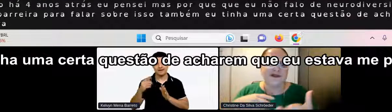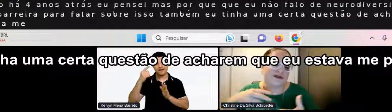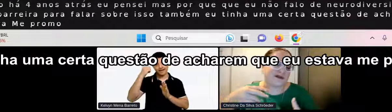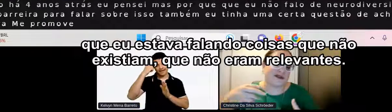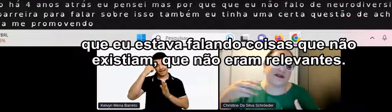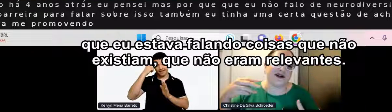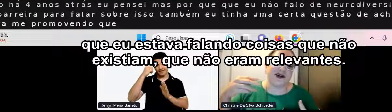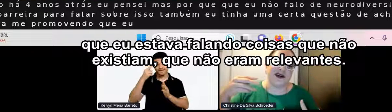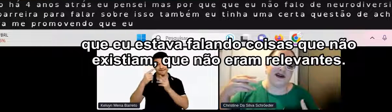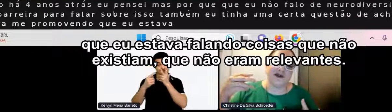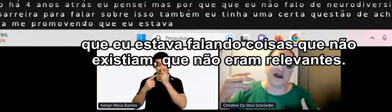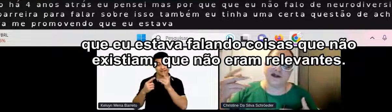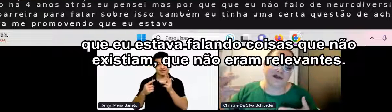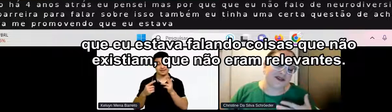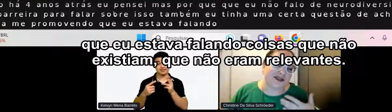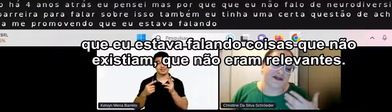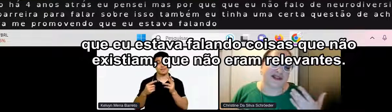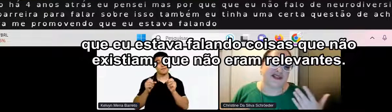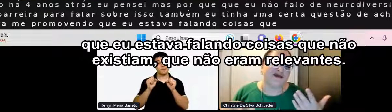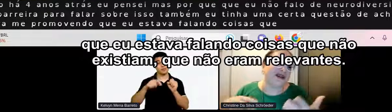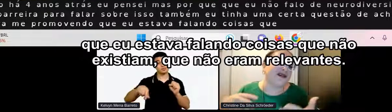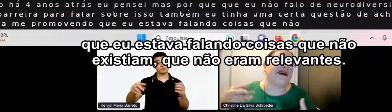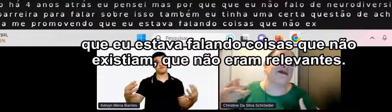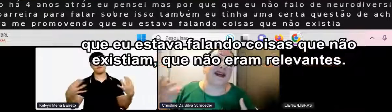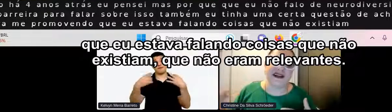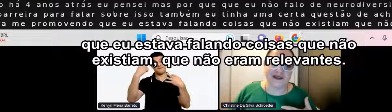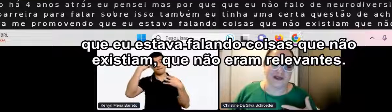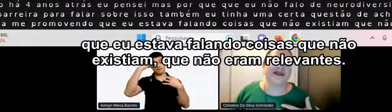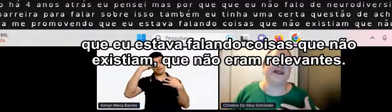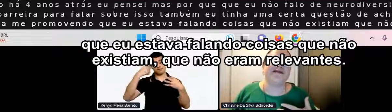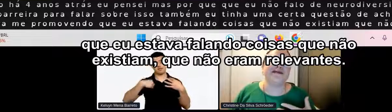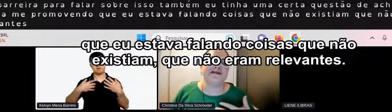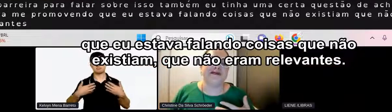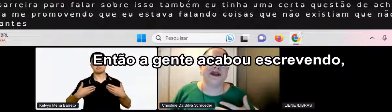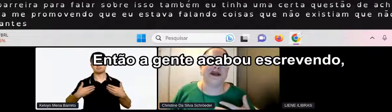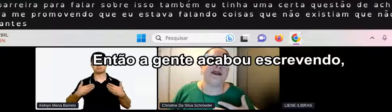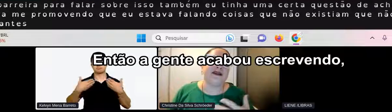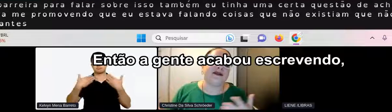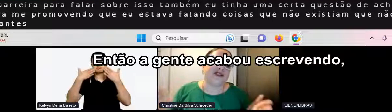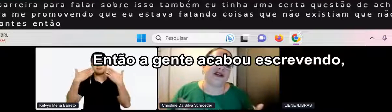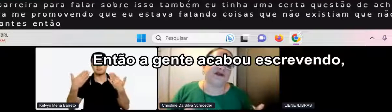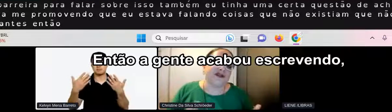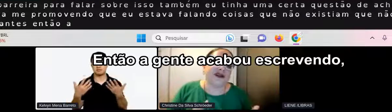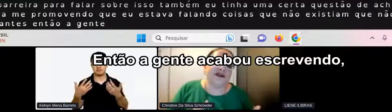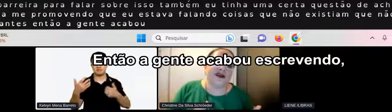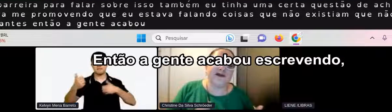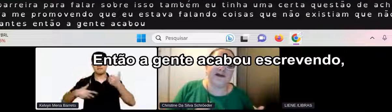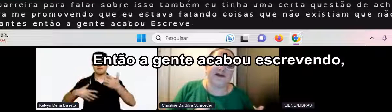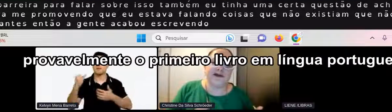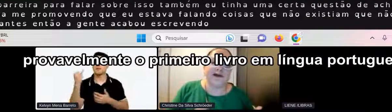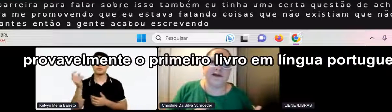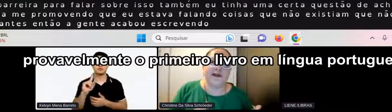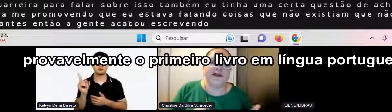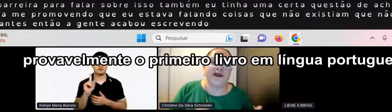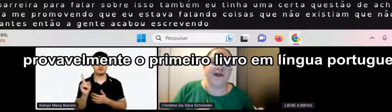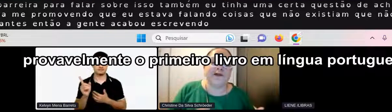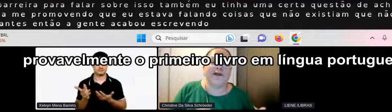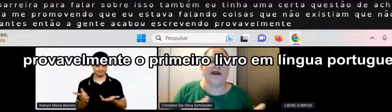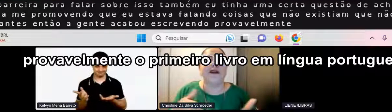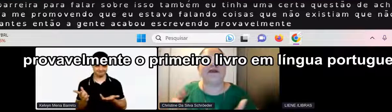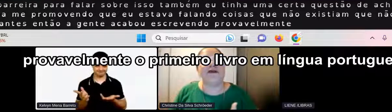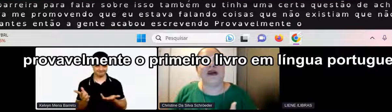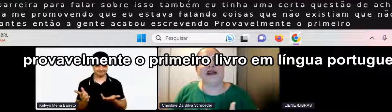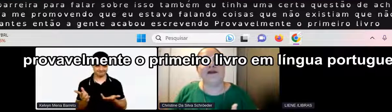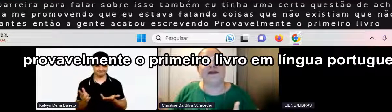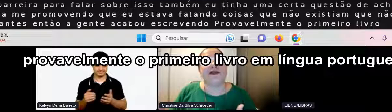promovendo Que eu estava falando Coisas que não existiam Que não eram relevantes Então a gente acabou escrevendo Provavelmente o